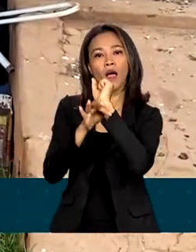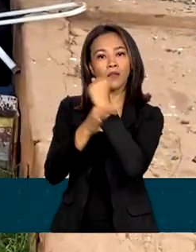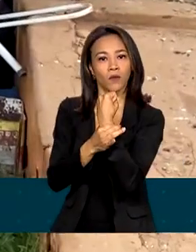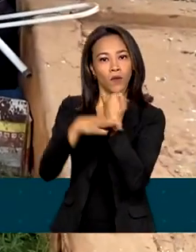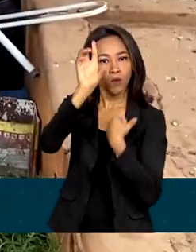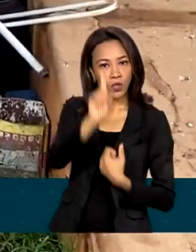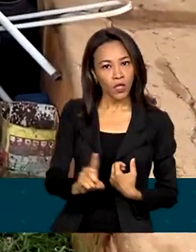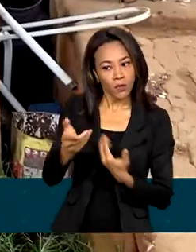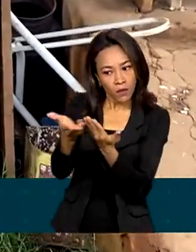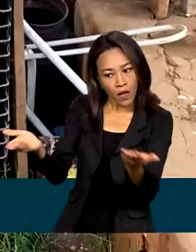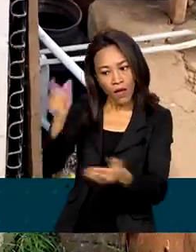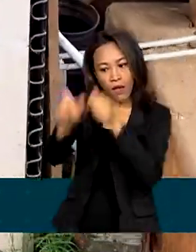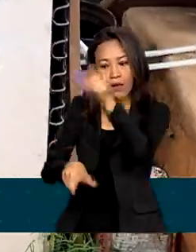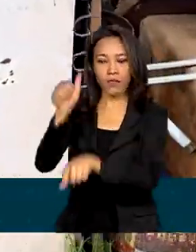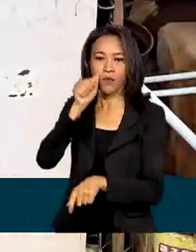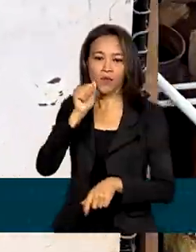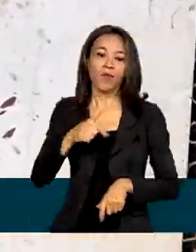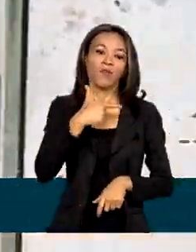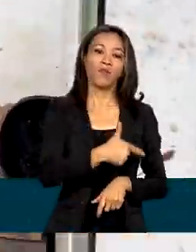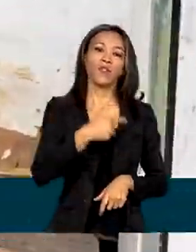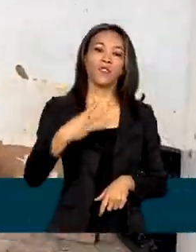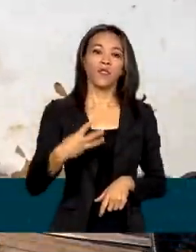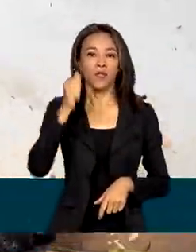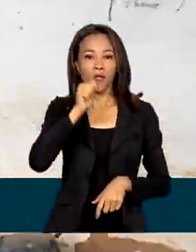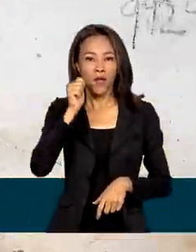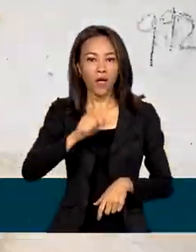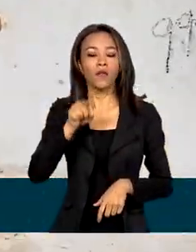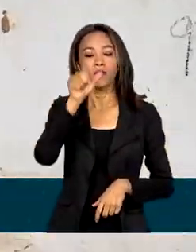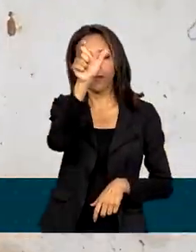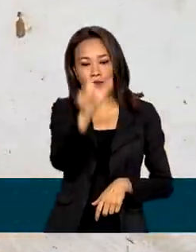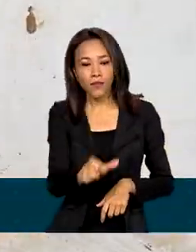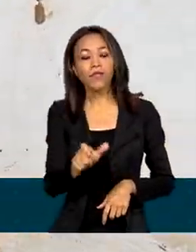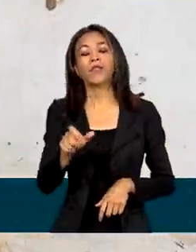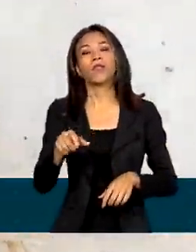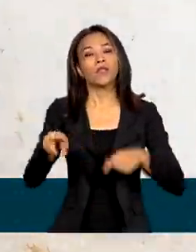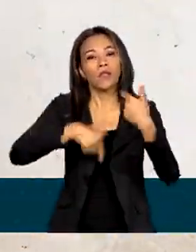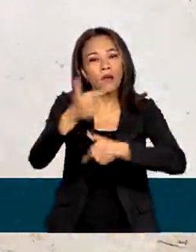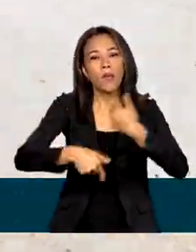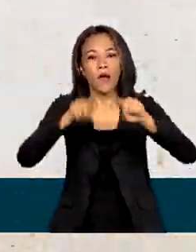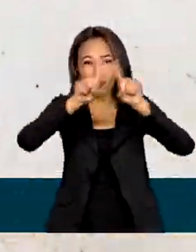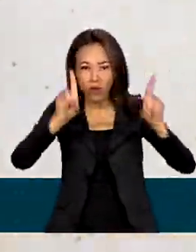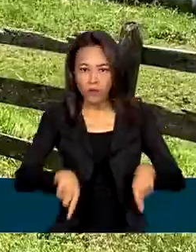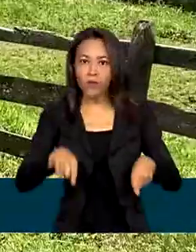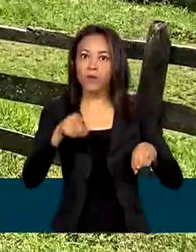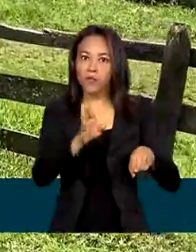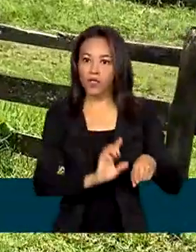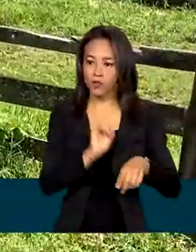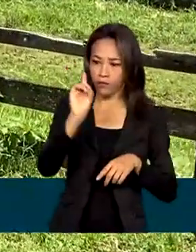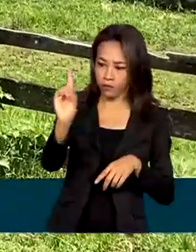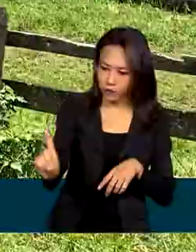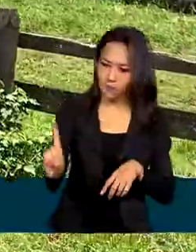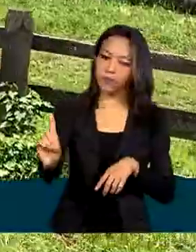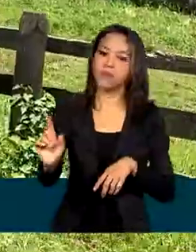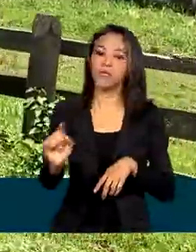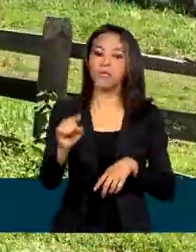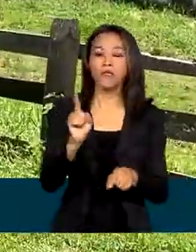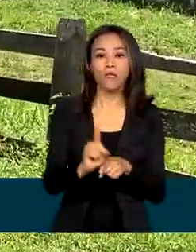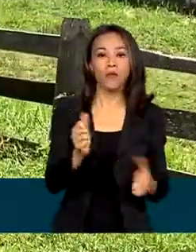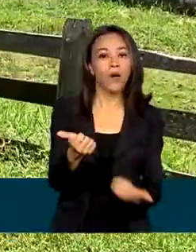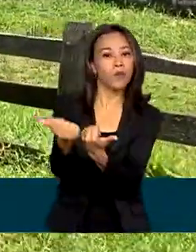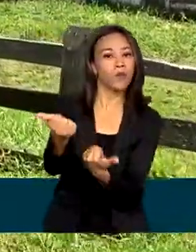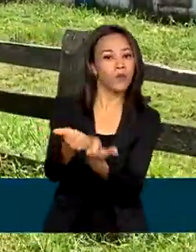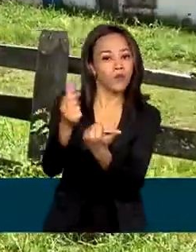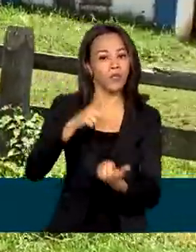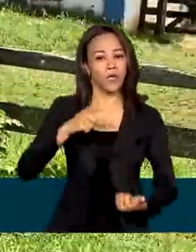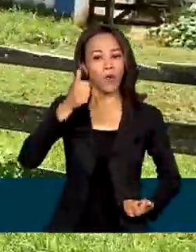mulheres, incluindo auditoras fiscais e agentes administrativas, integraram a operação. Além disso, dando suporte,